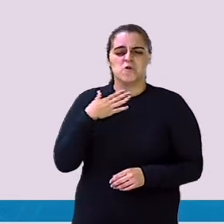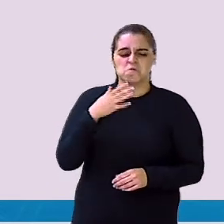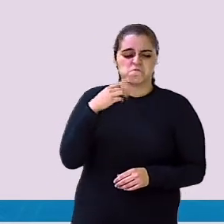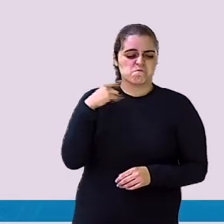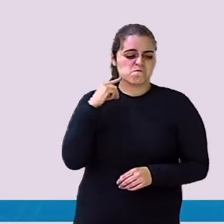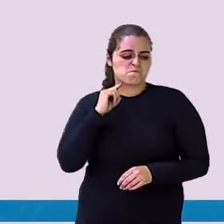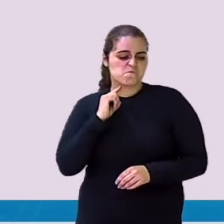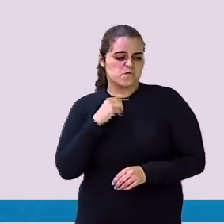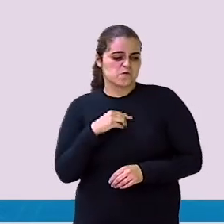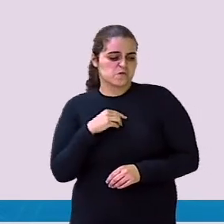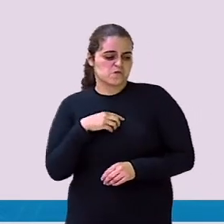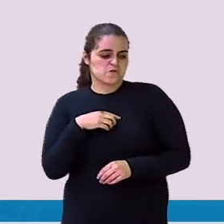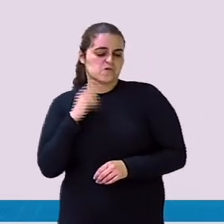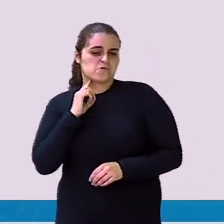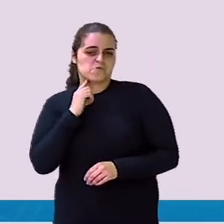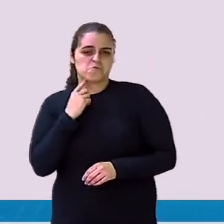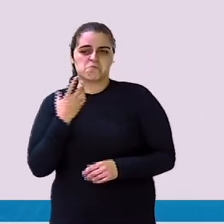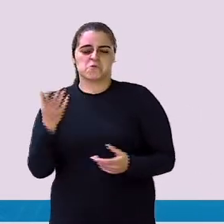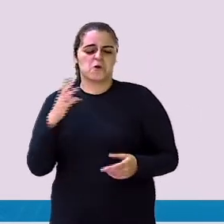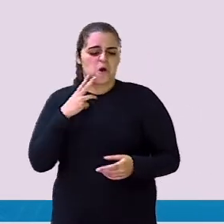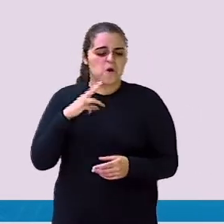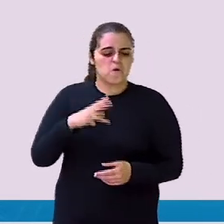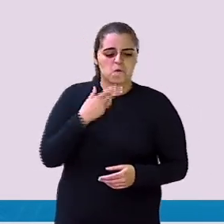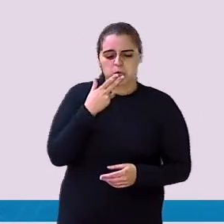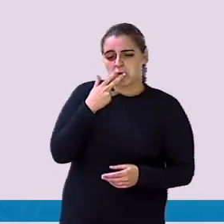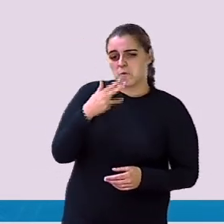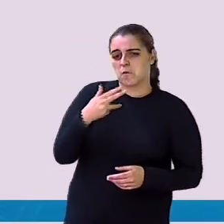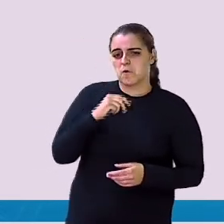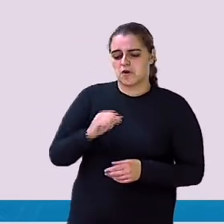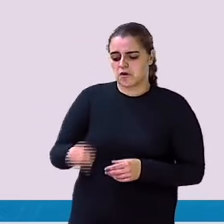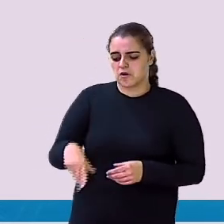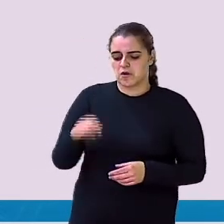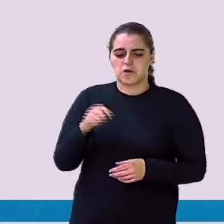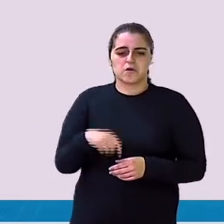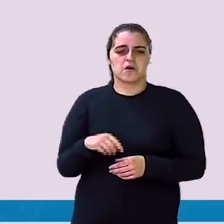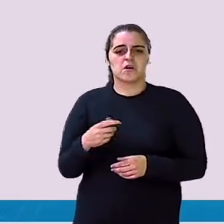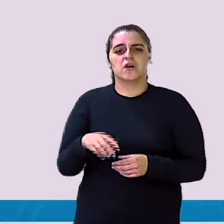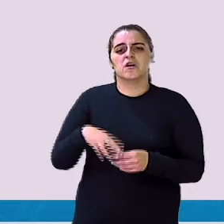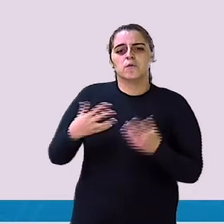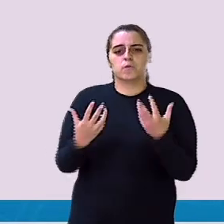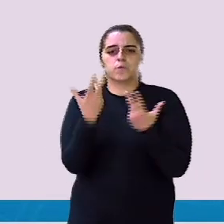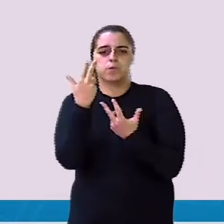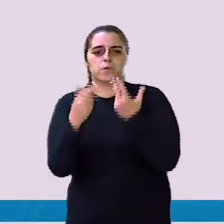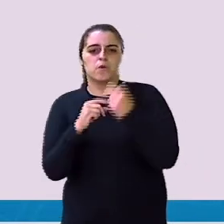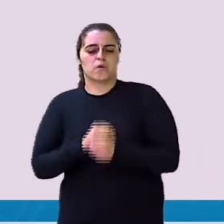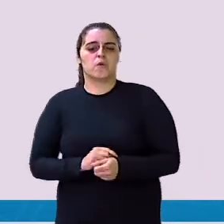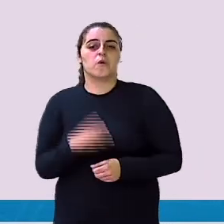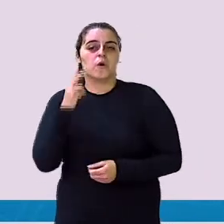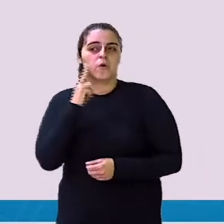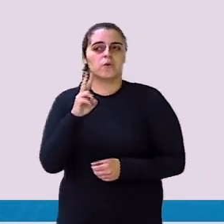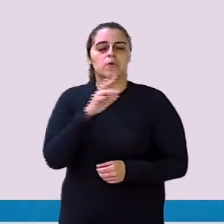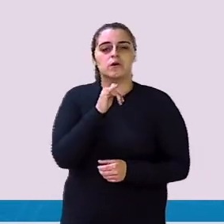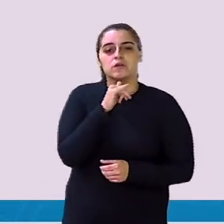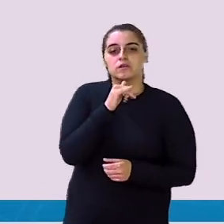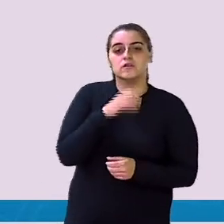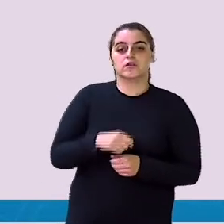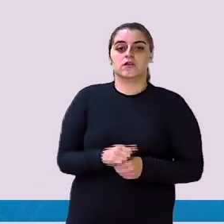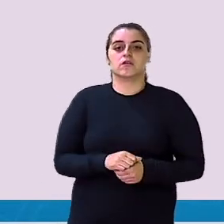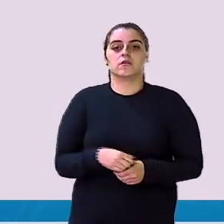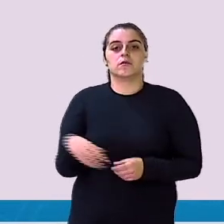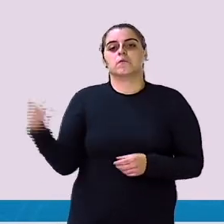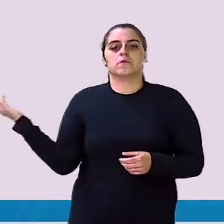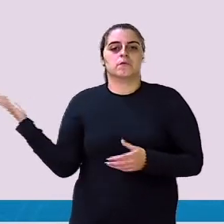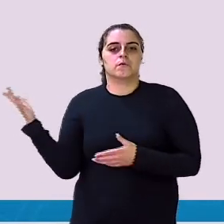De uma pessoa Que fuma Que jogou Aquele cigarro E não apagou Ou alguém Que colocou Um lixo Igual aqui Está com